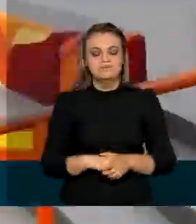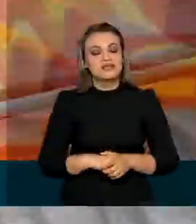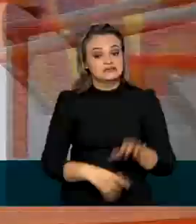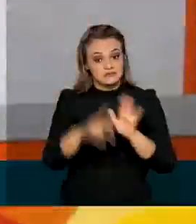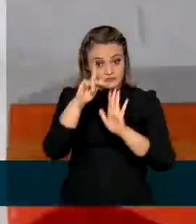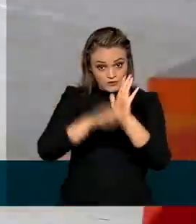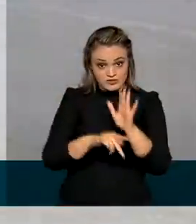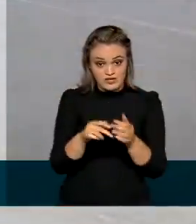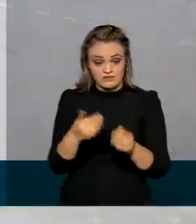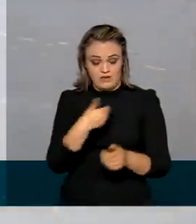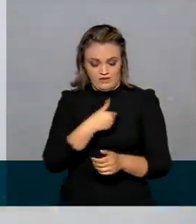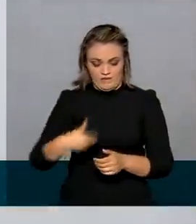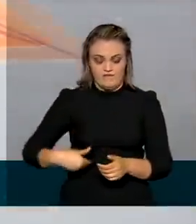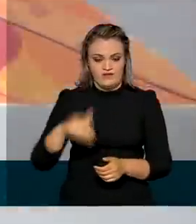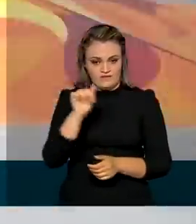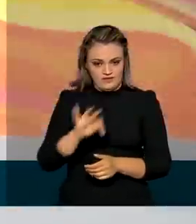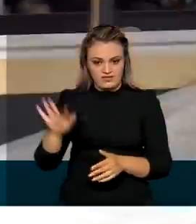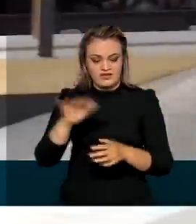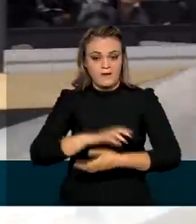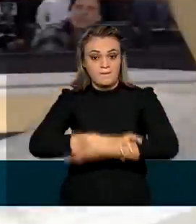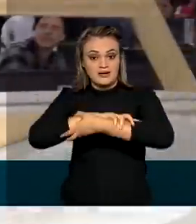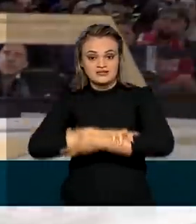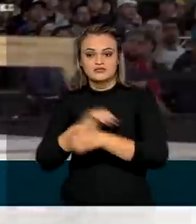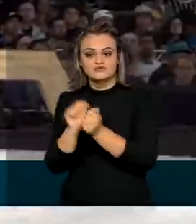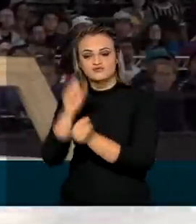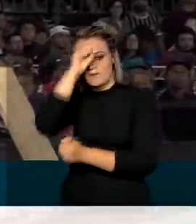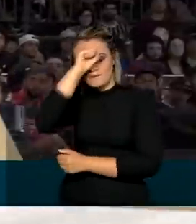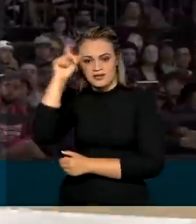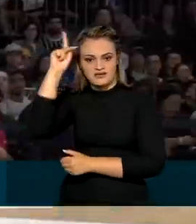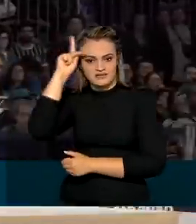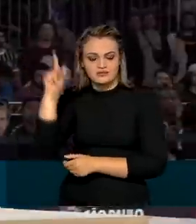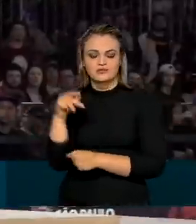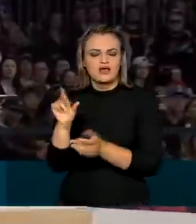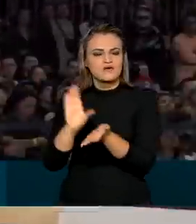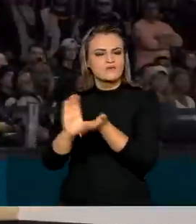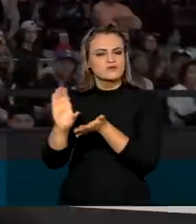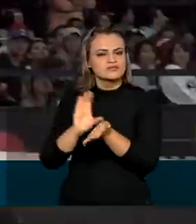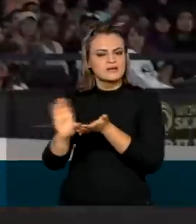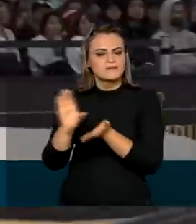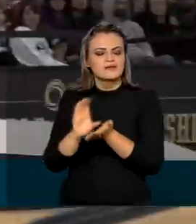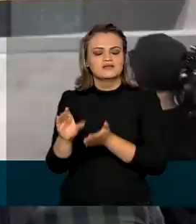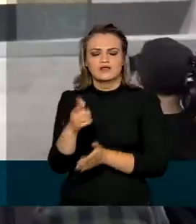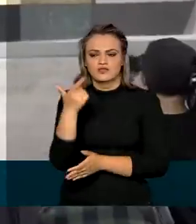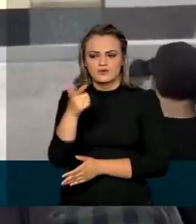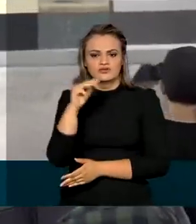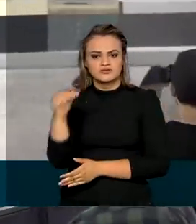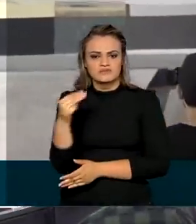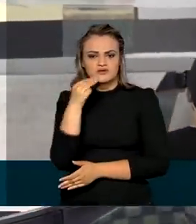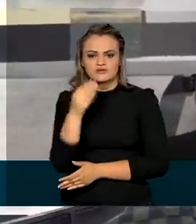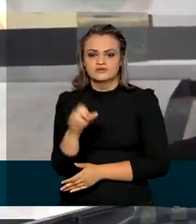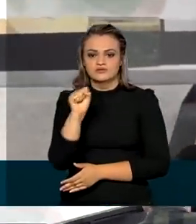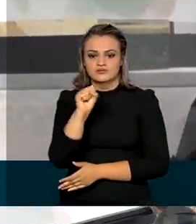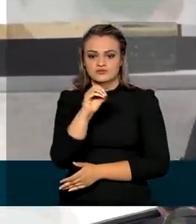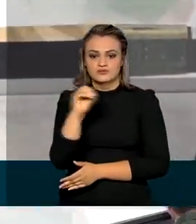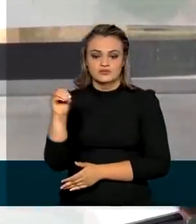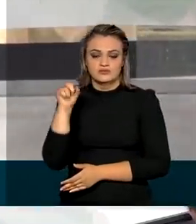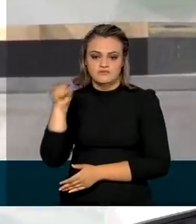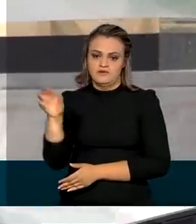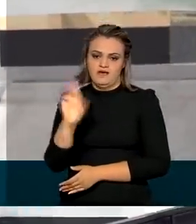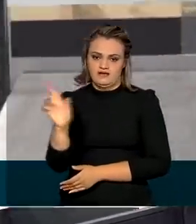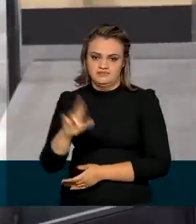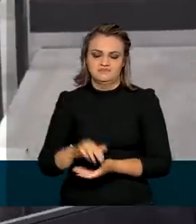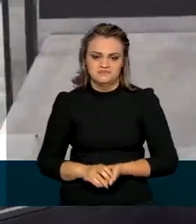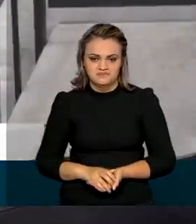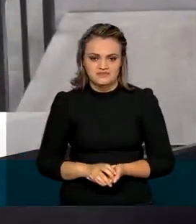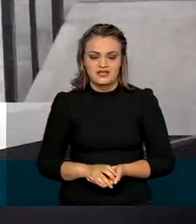parceria do governo federal com as prefeituras e tem um orçamento de 2 milhões e 800 mil